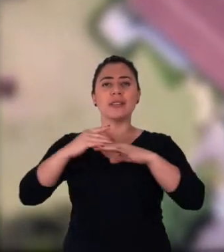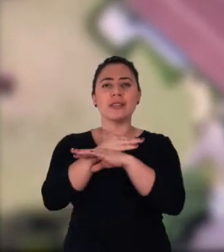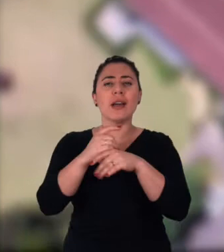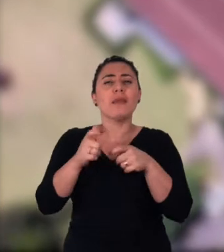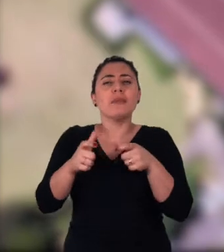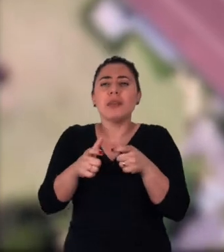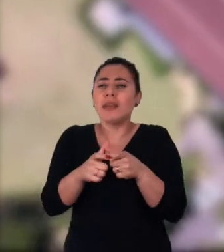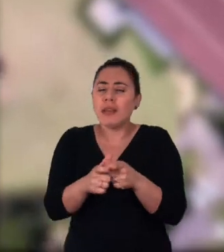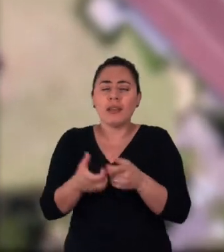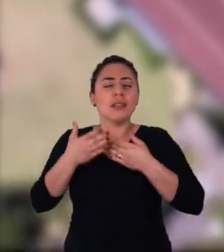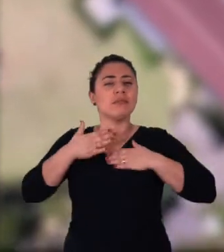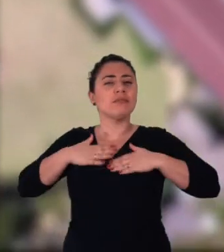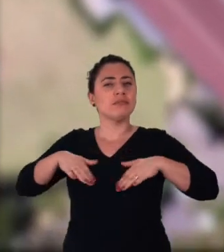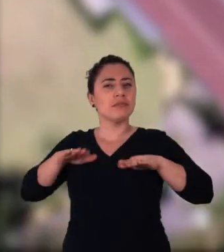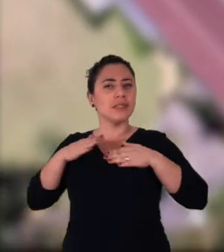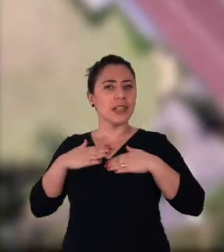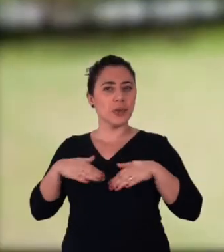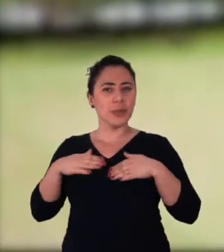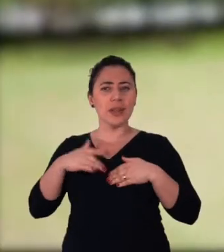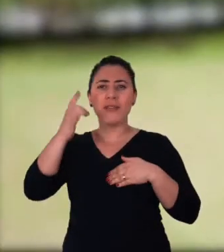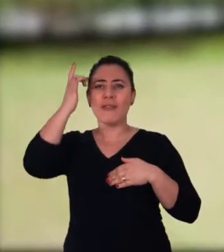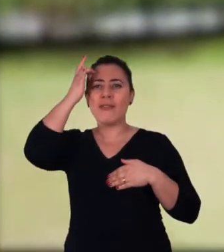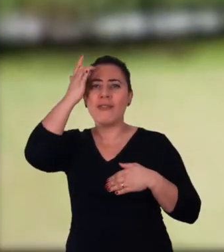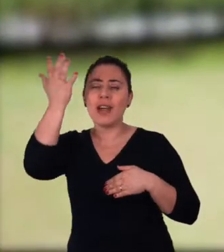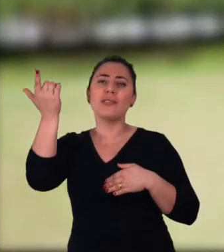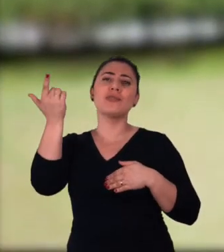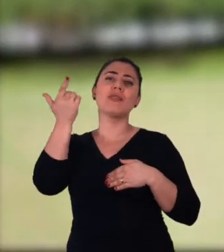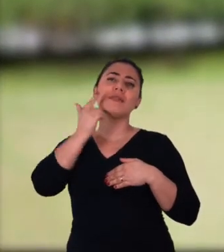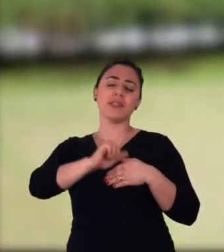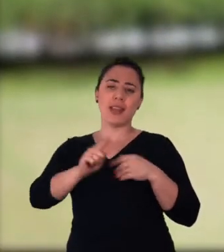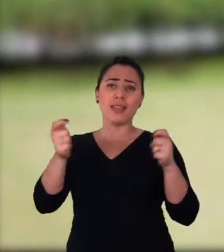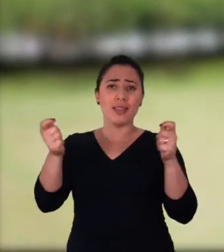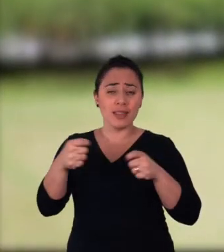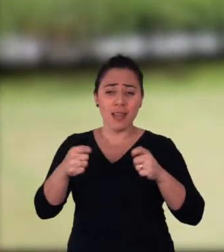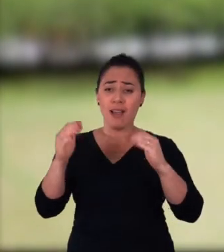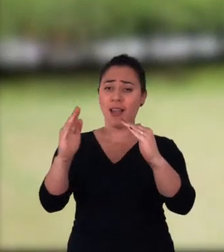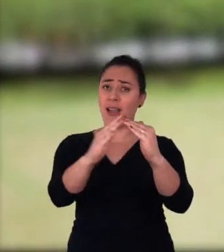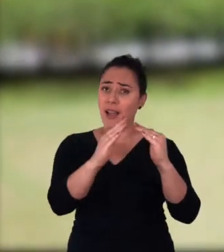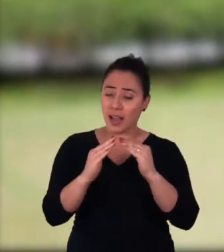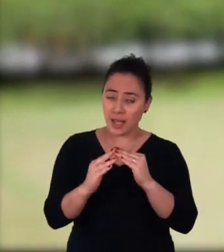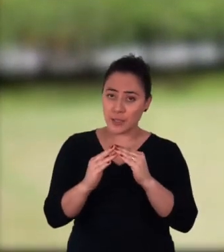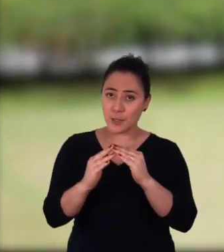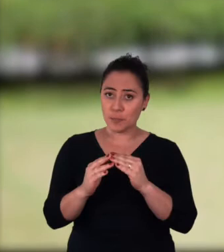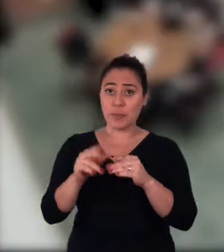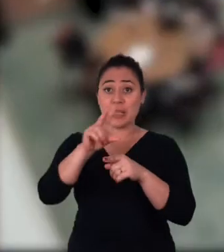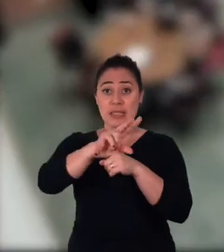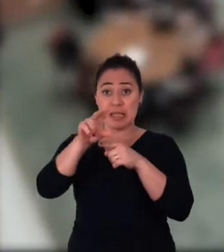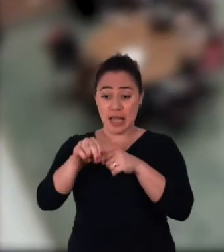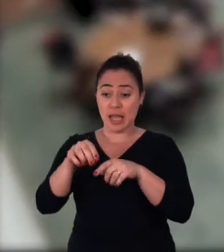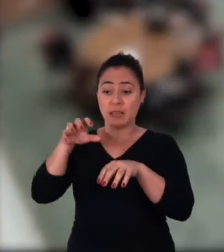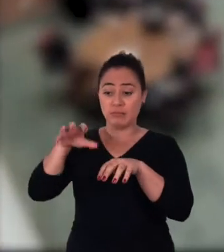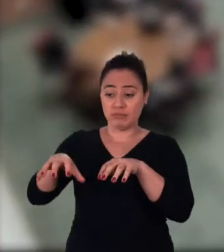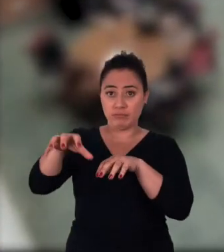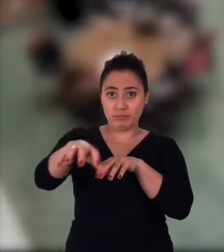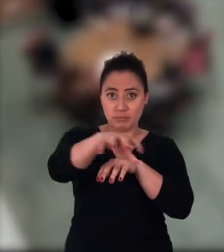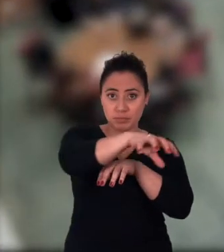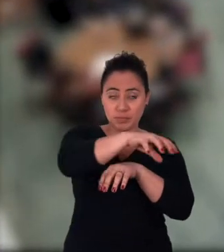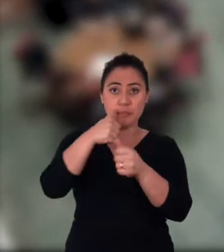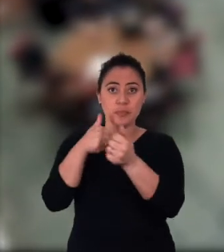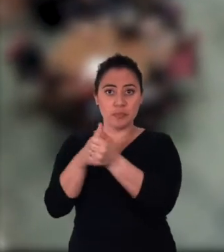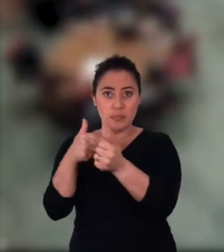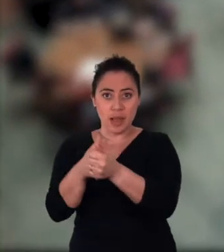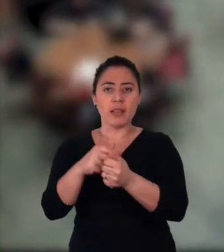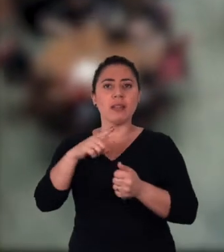pequena e bem tranquila, então é super fácil conseguir moradia. Os bairros próximos ao campus